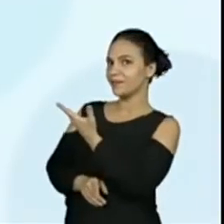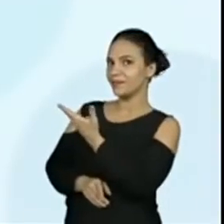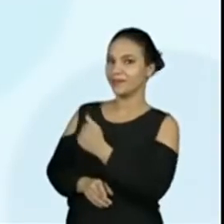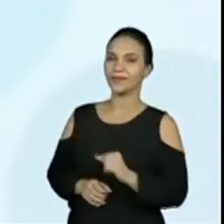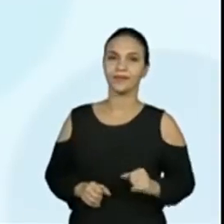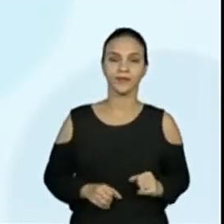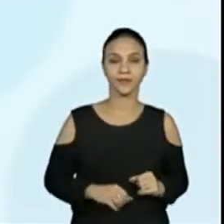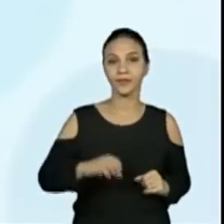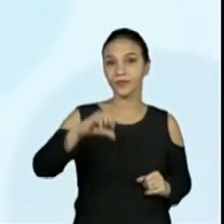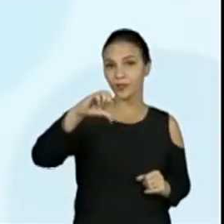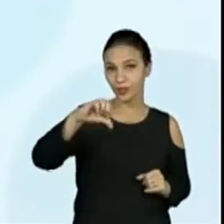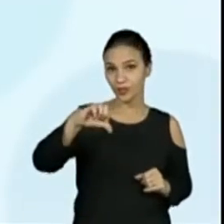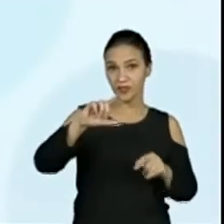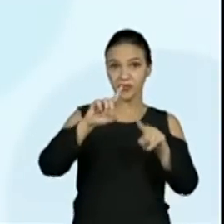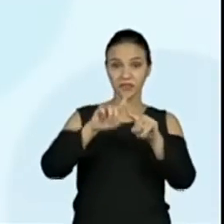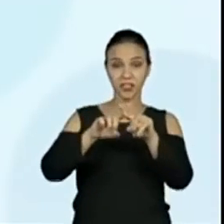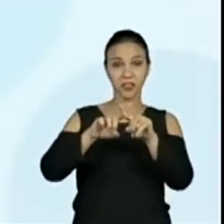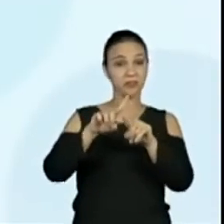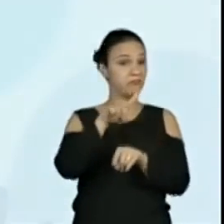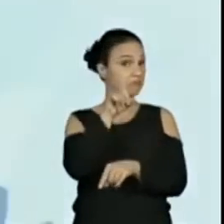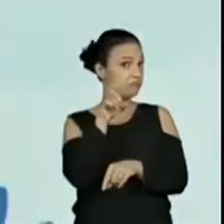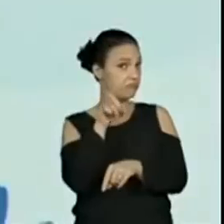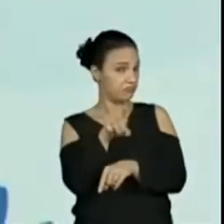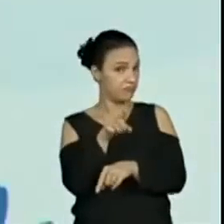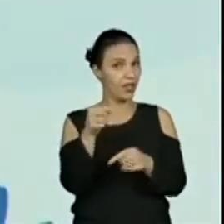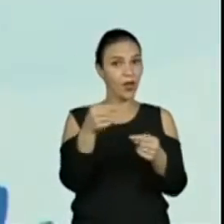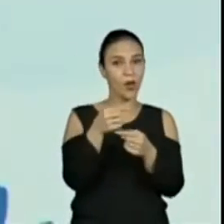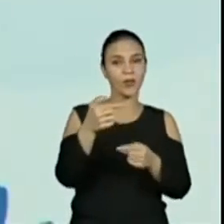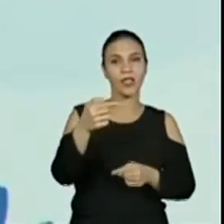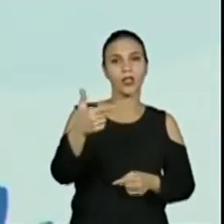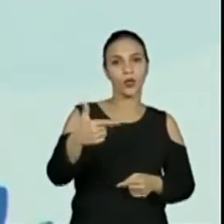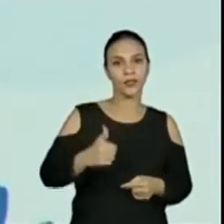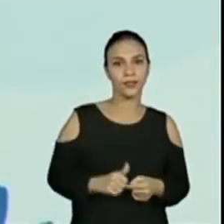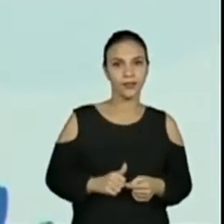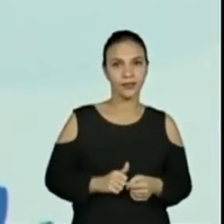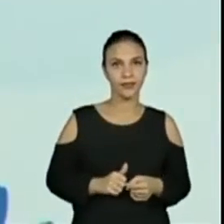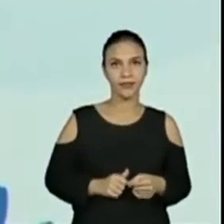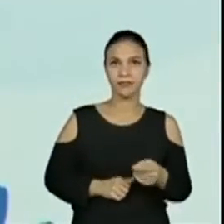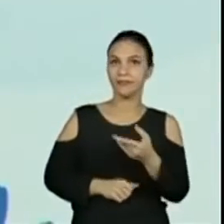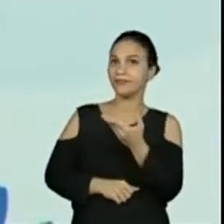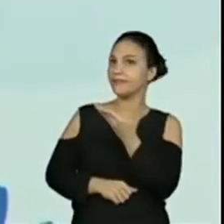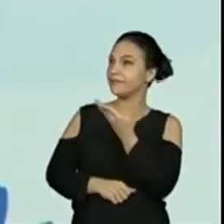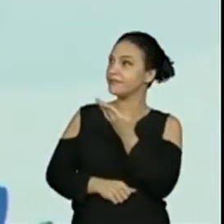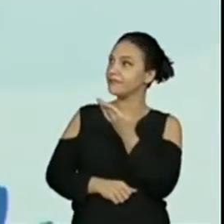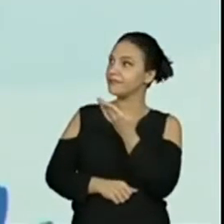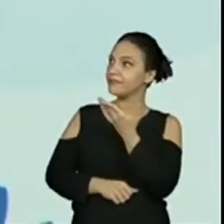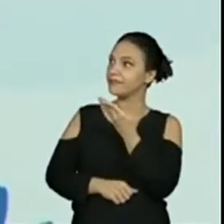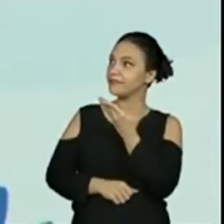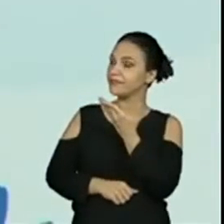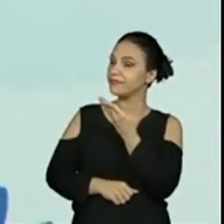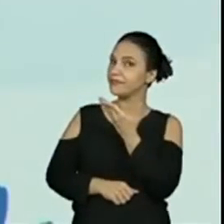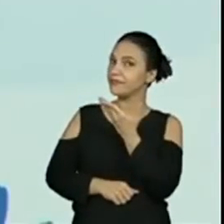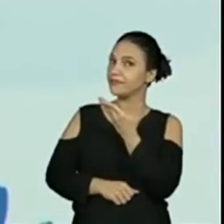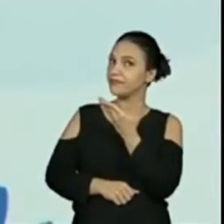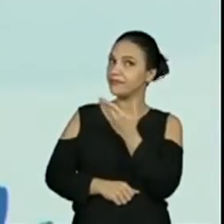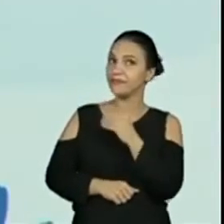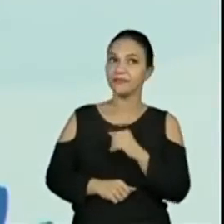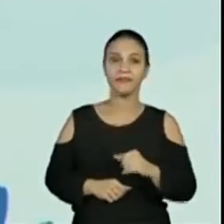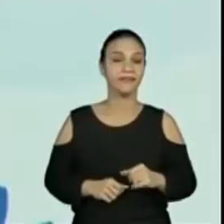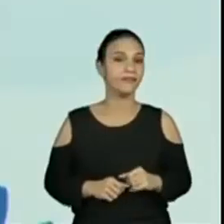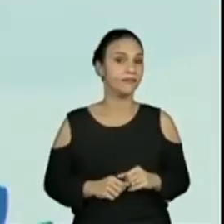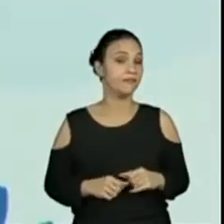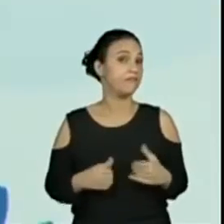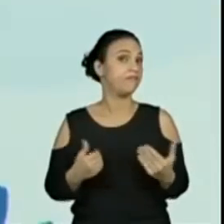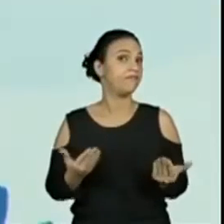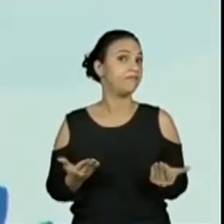9 vezes algum número vai dar 72. 9 vezes um número desconhecido